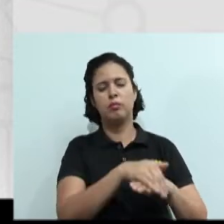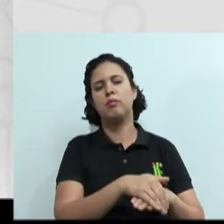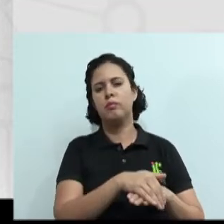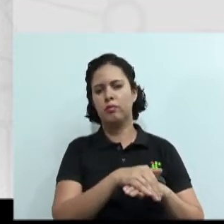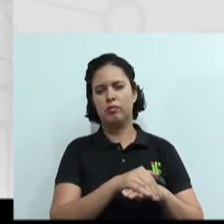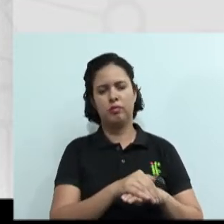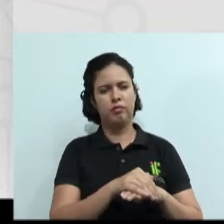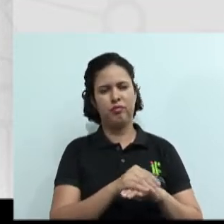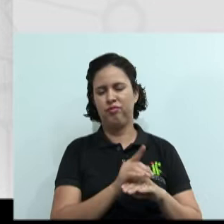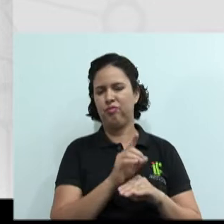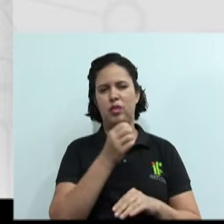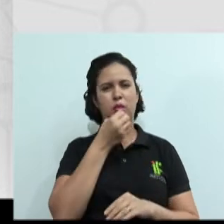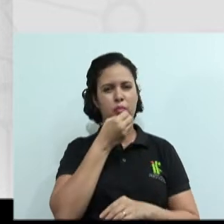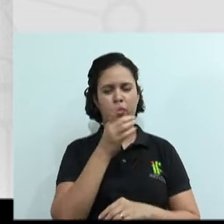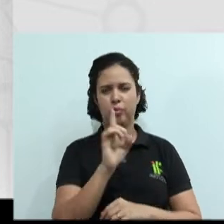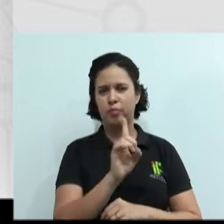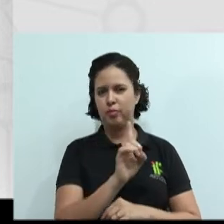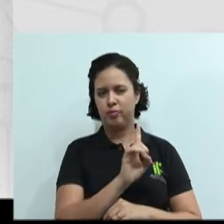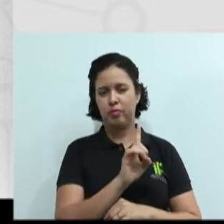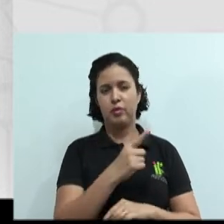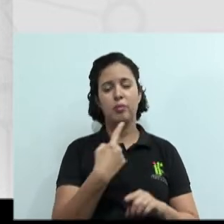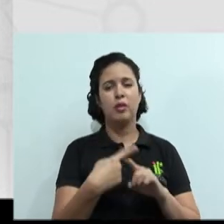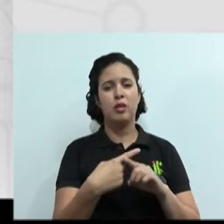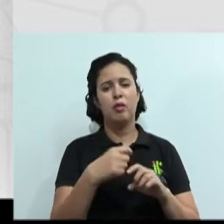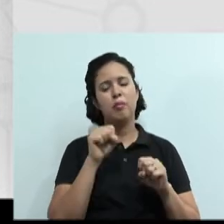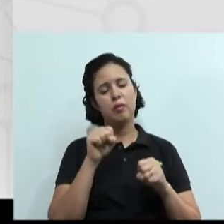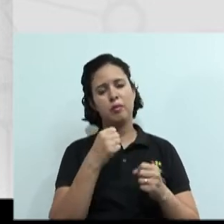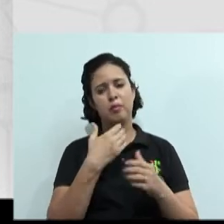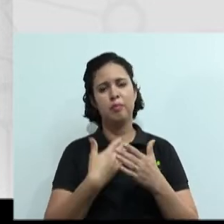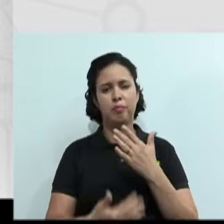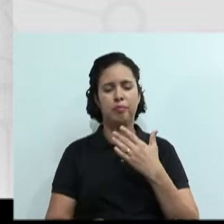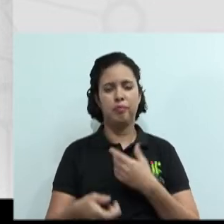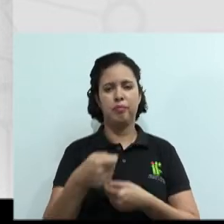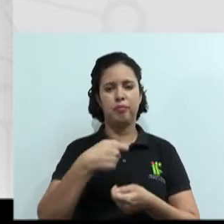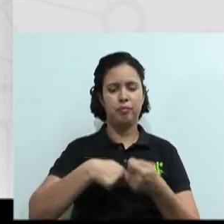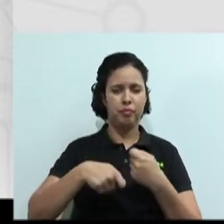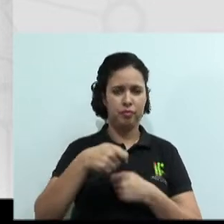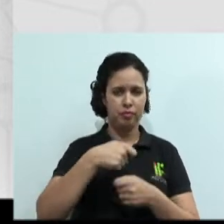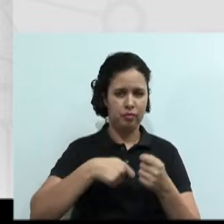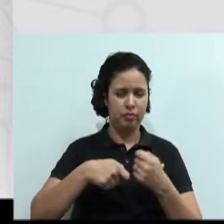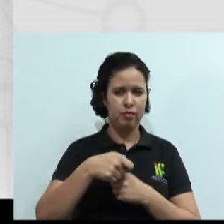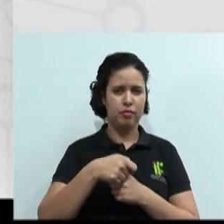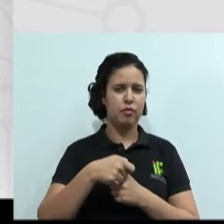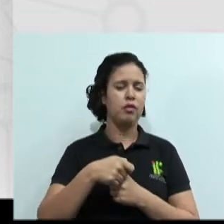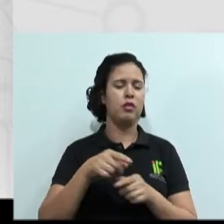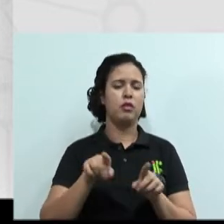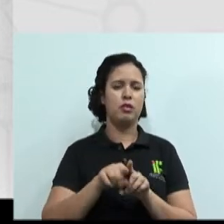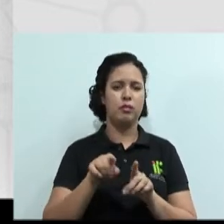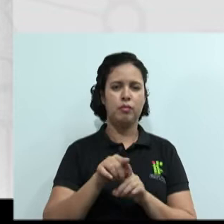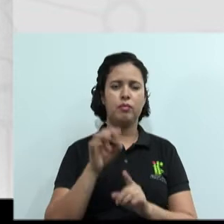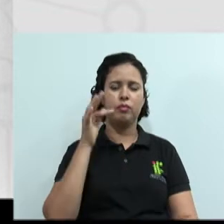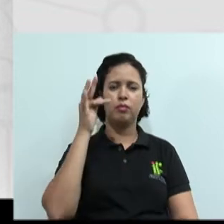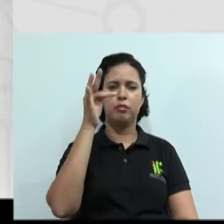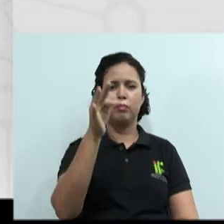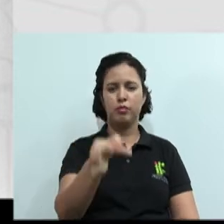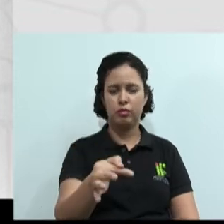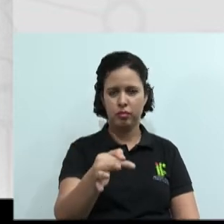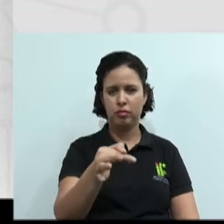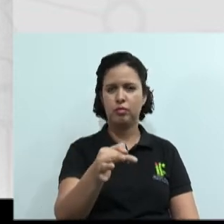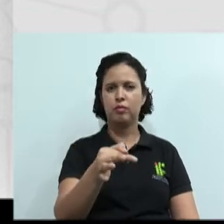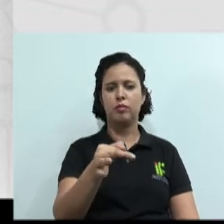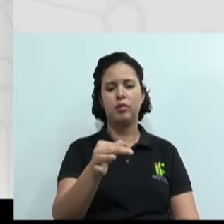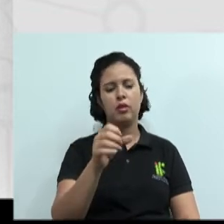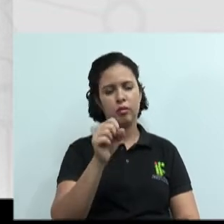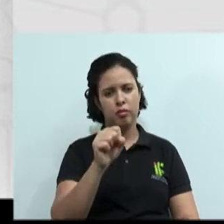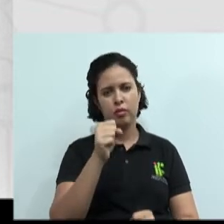aí, a tendência é a negociação não acontecer nem agora, nem no presente e nem no futuro. E ser nada mais, nada